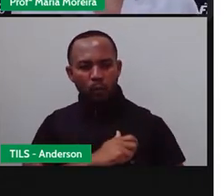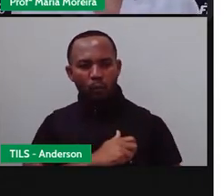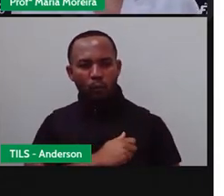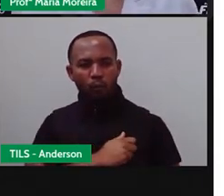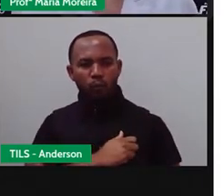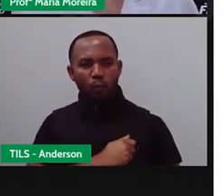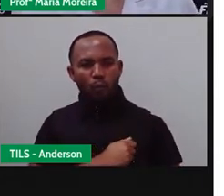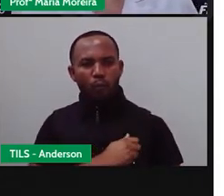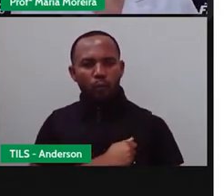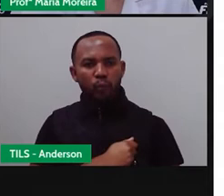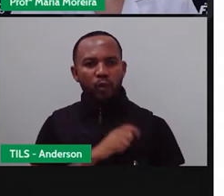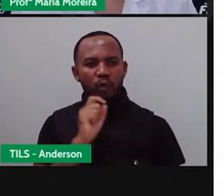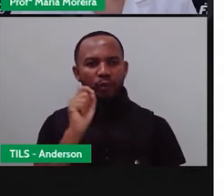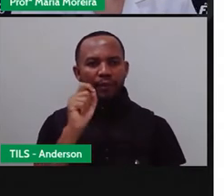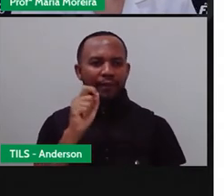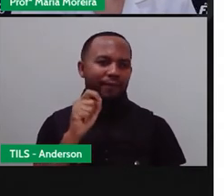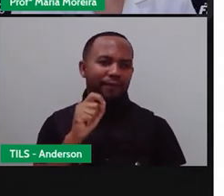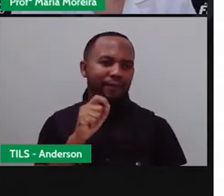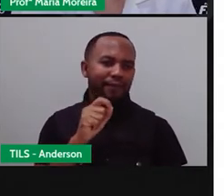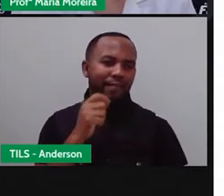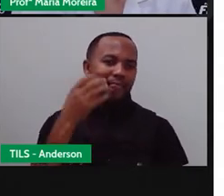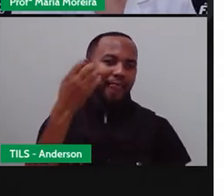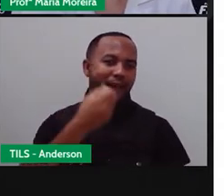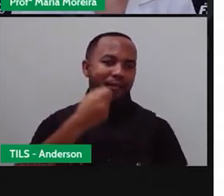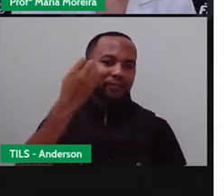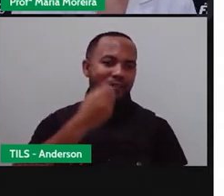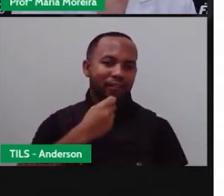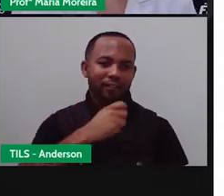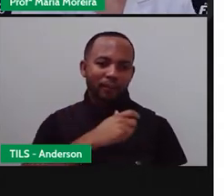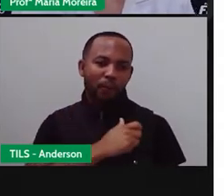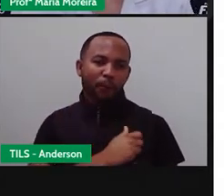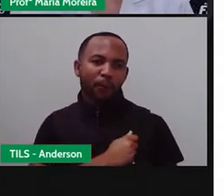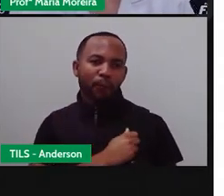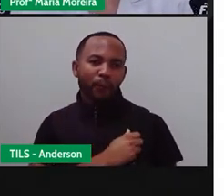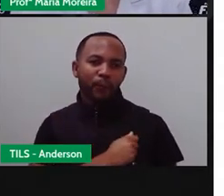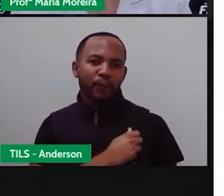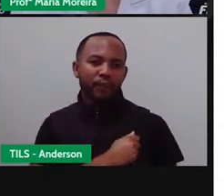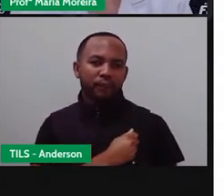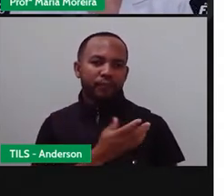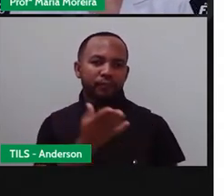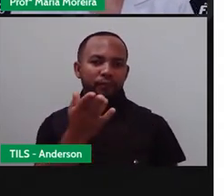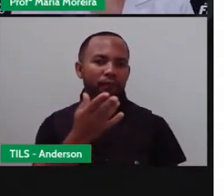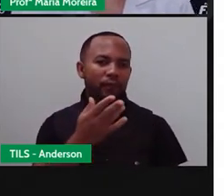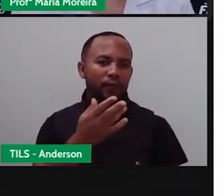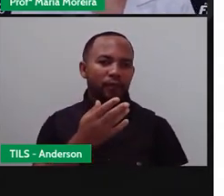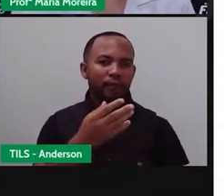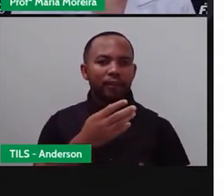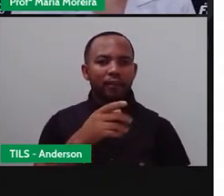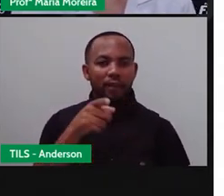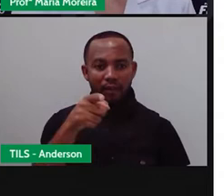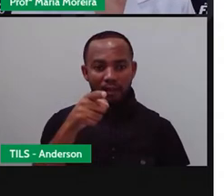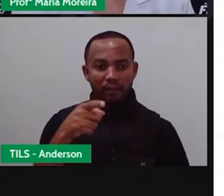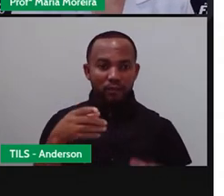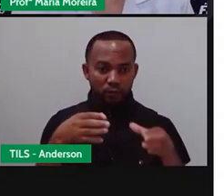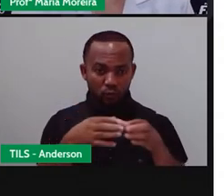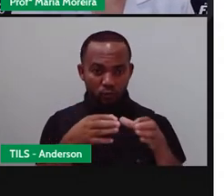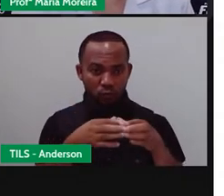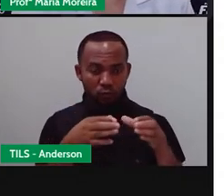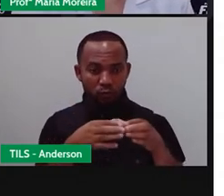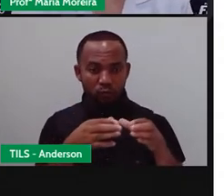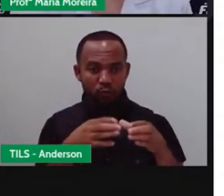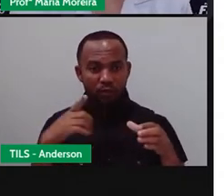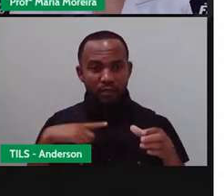mamárias é que permitem o quê? A amamentação. Fazendo com que as fêmeas, né? Deste subgrupo, possam